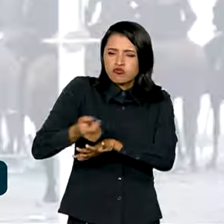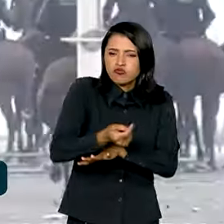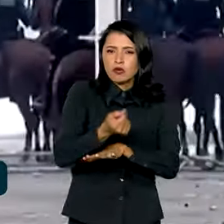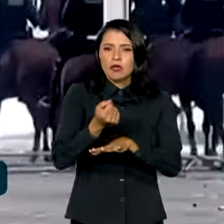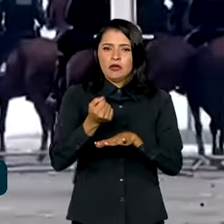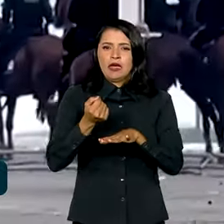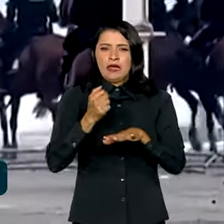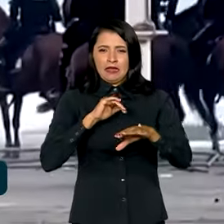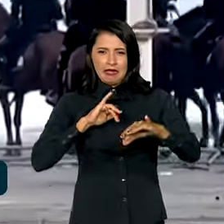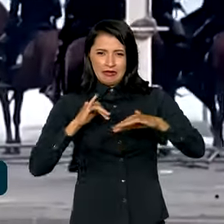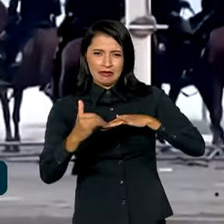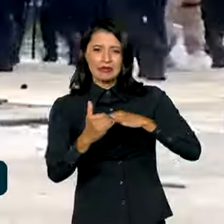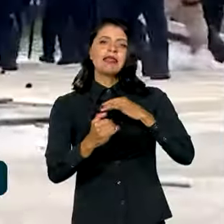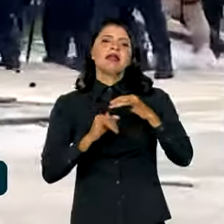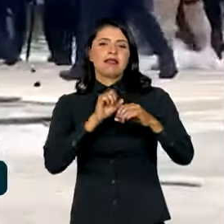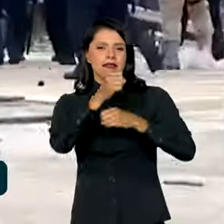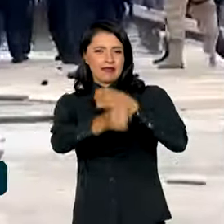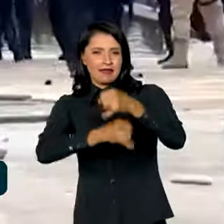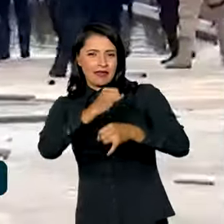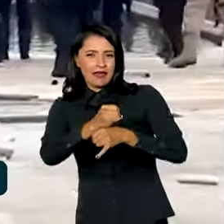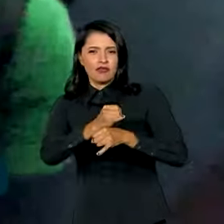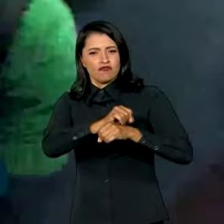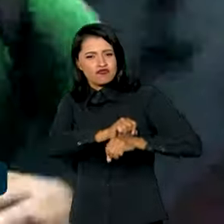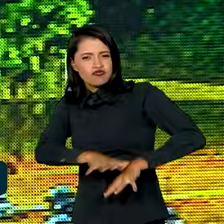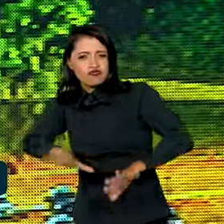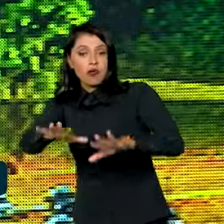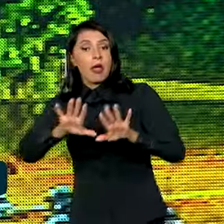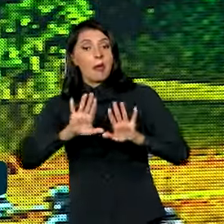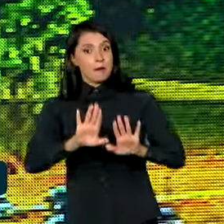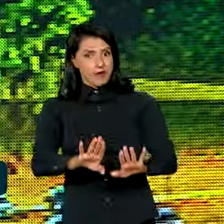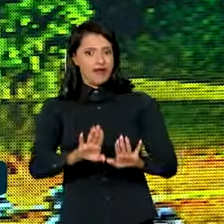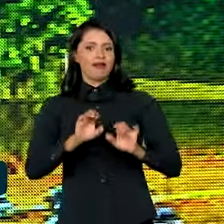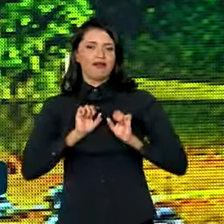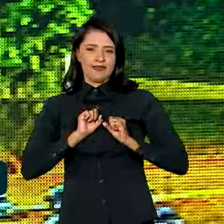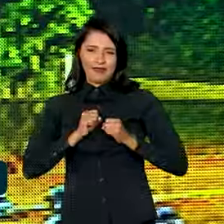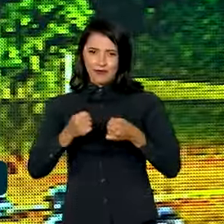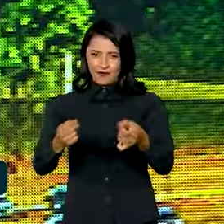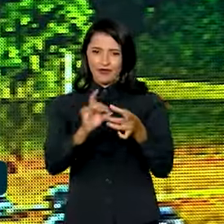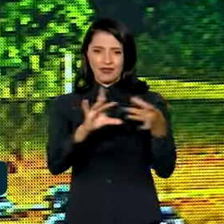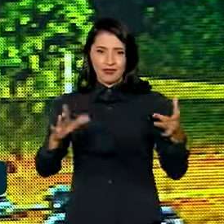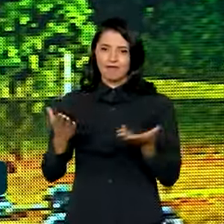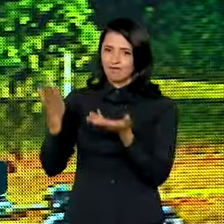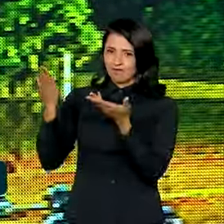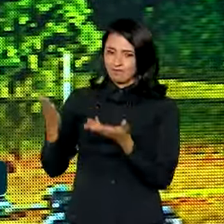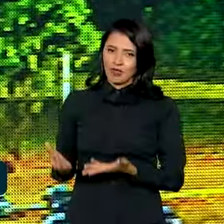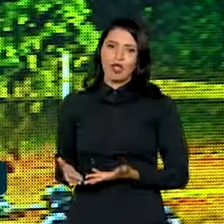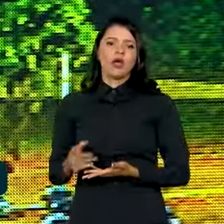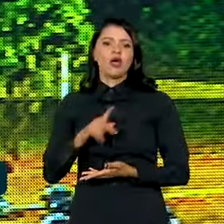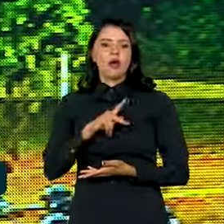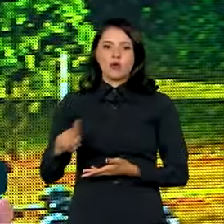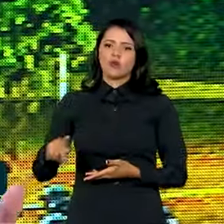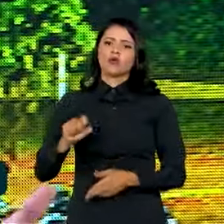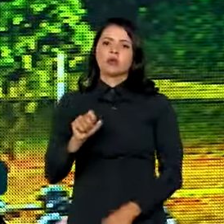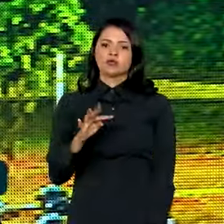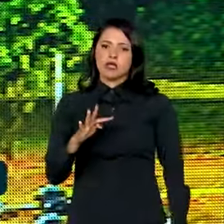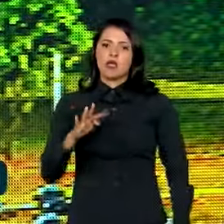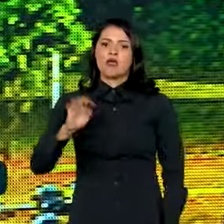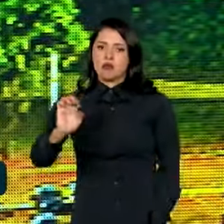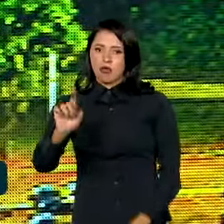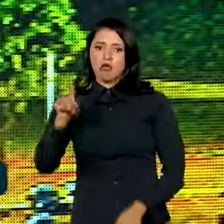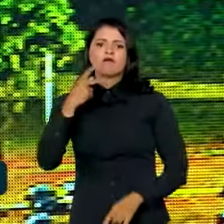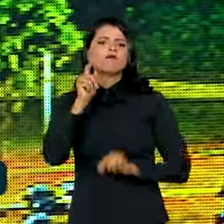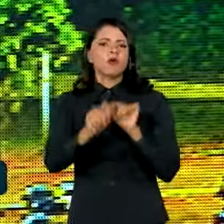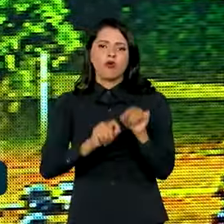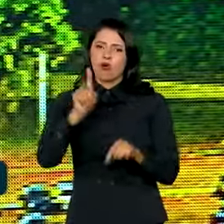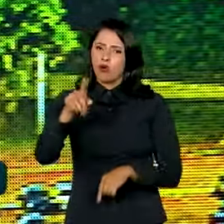internet. Na defesa da democracia, o presidente do Tribunal Superior Eleitoral disse ser fundamental